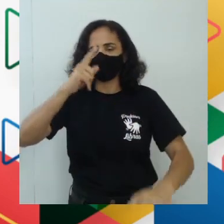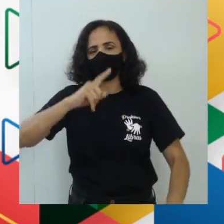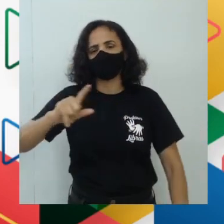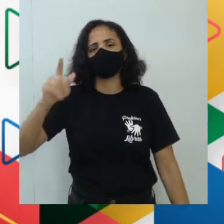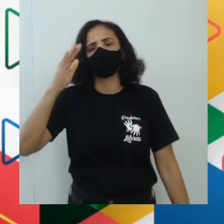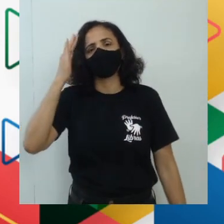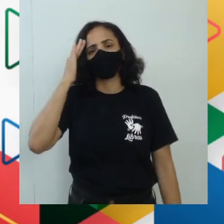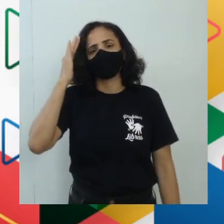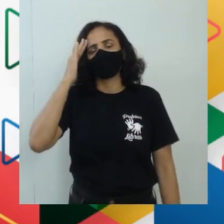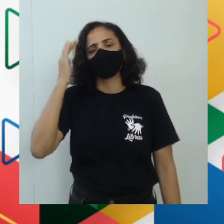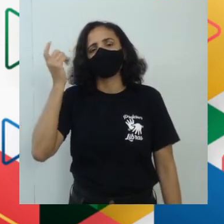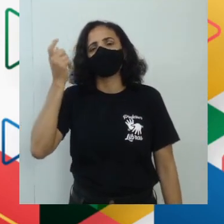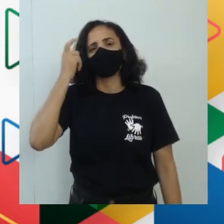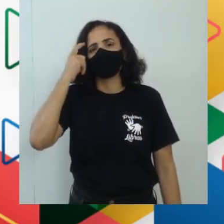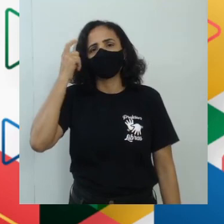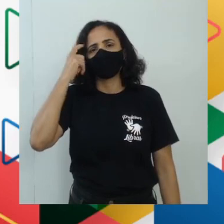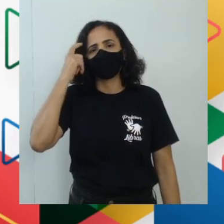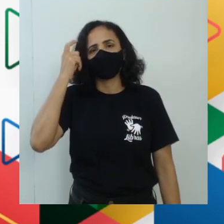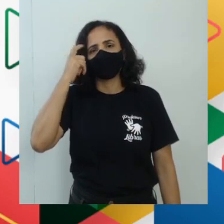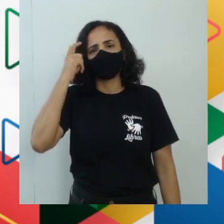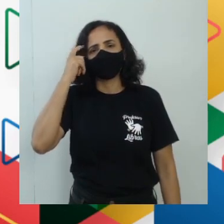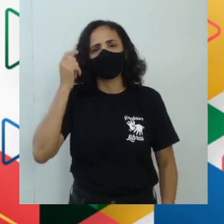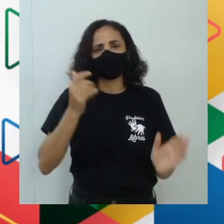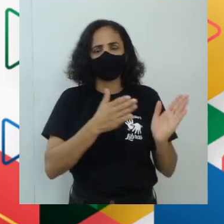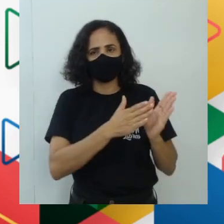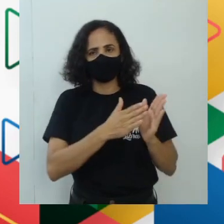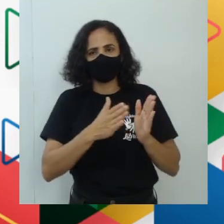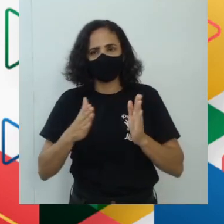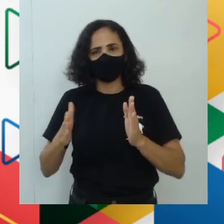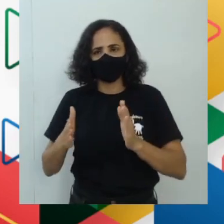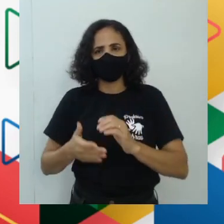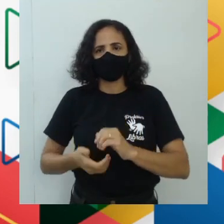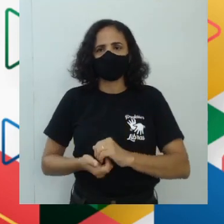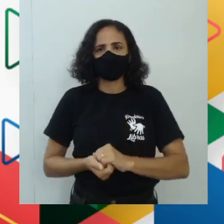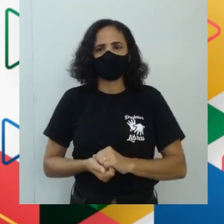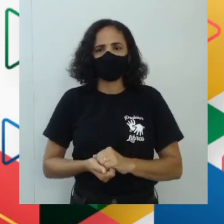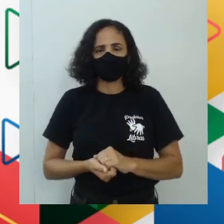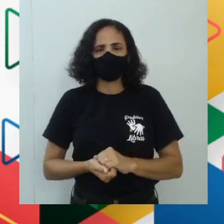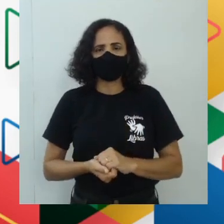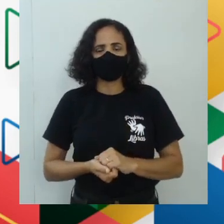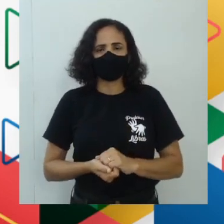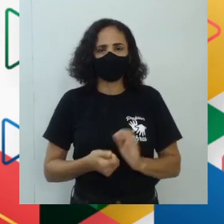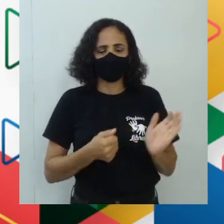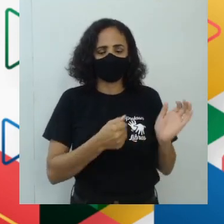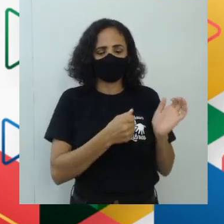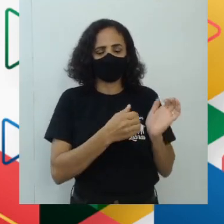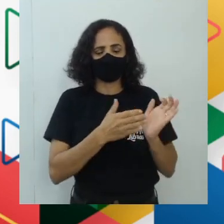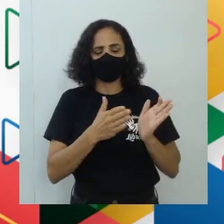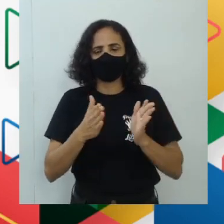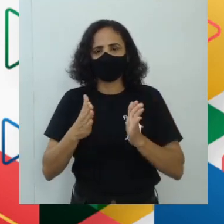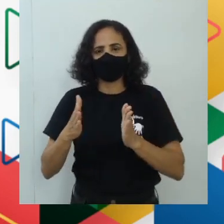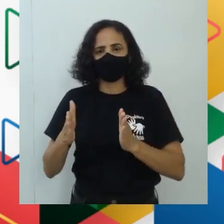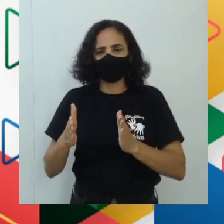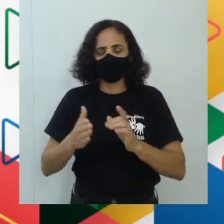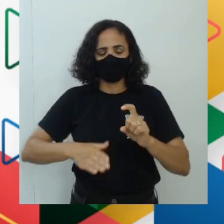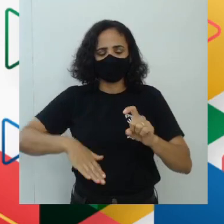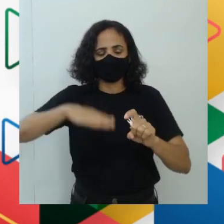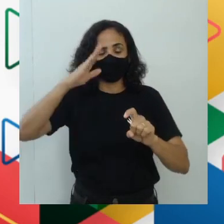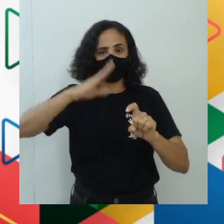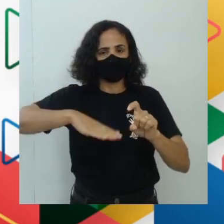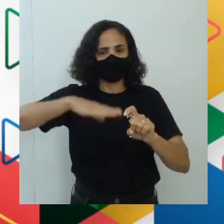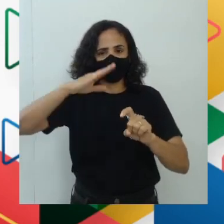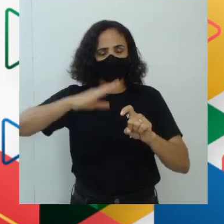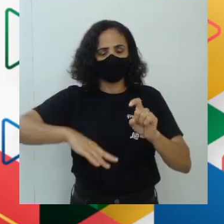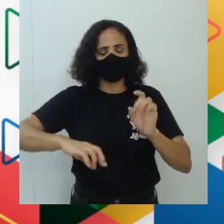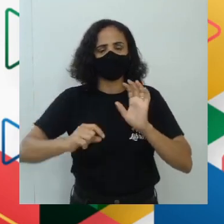e vamos pensar, opa, e vamos pensar da seguinte maneira, e vamos pensar da seguinte forma. O mito, ele vai